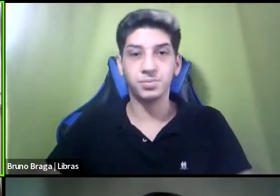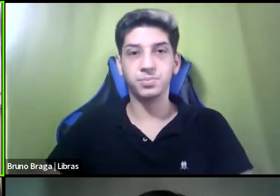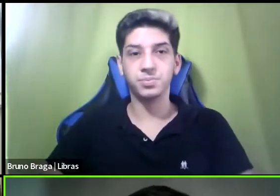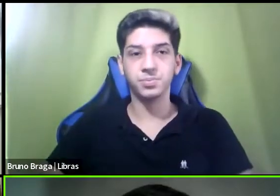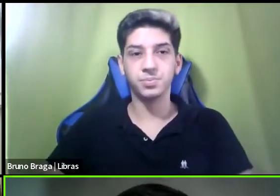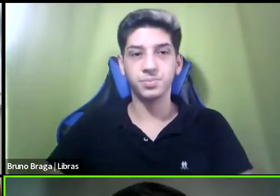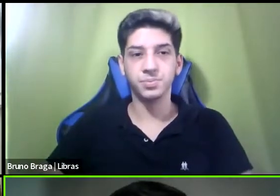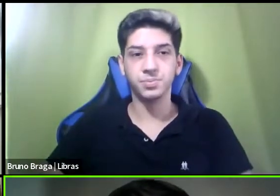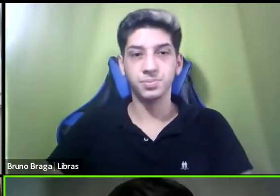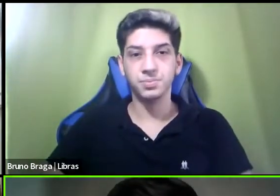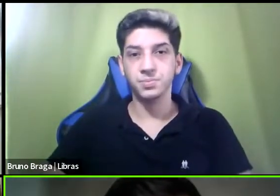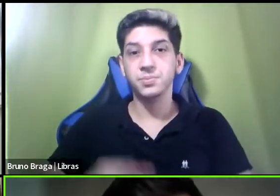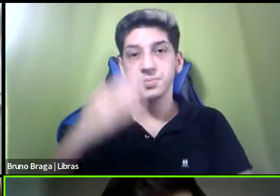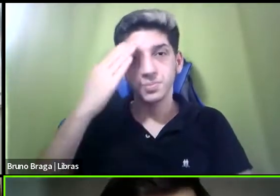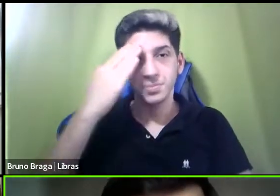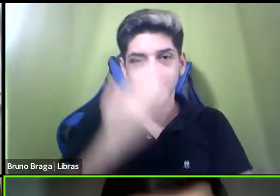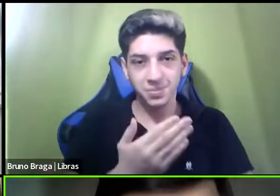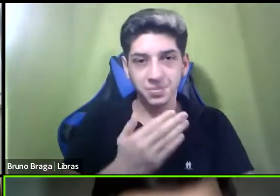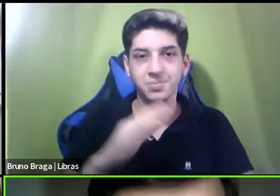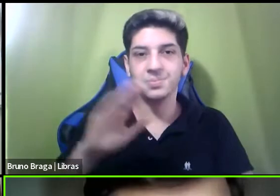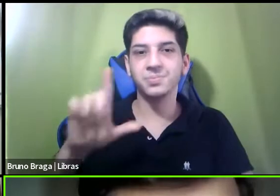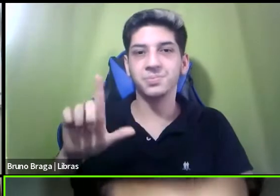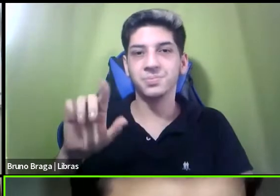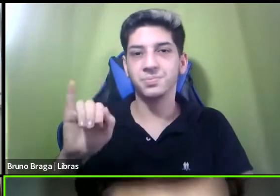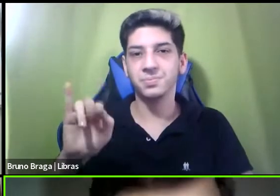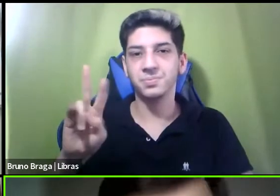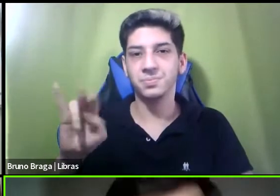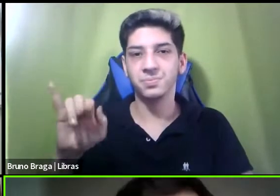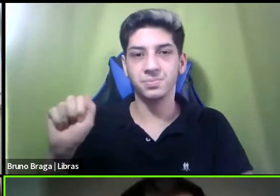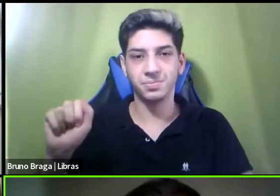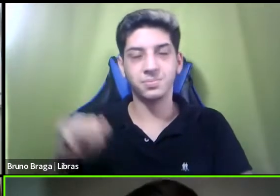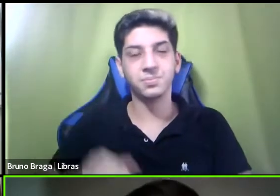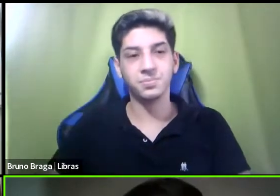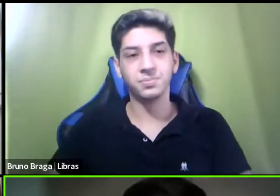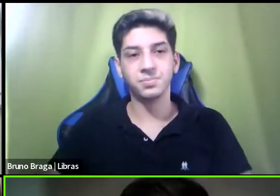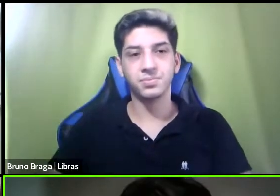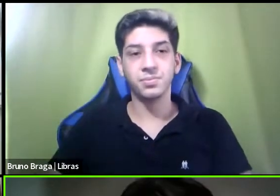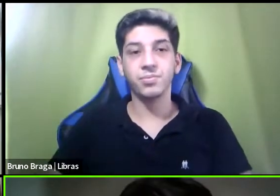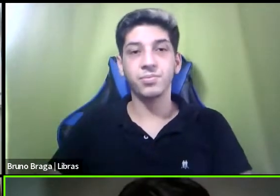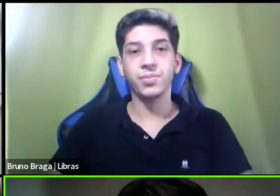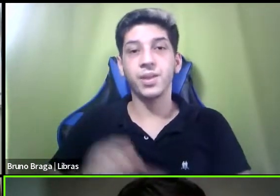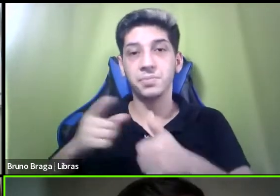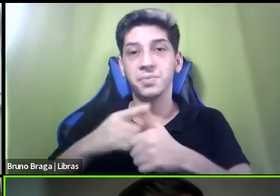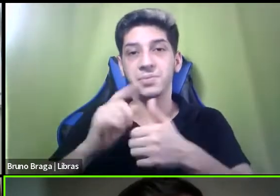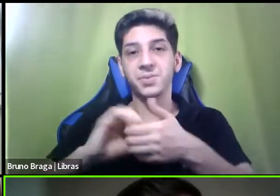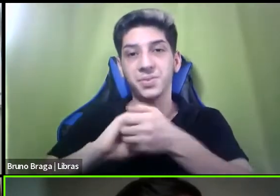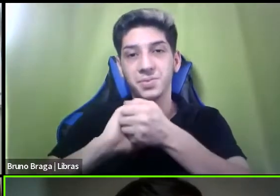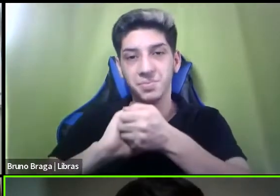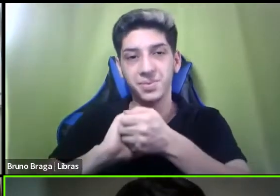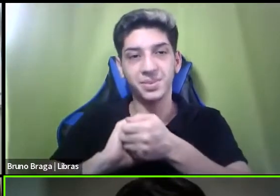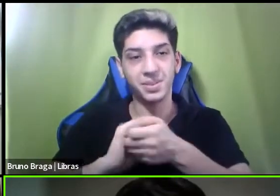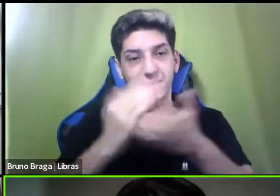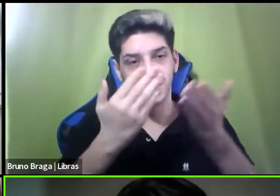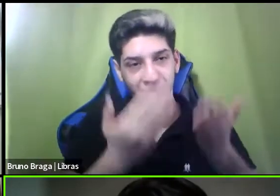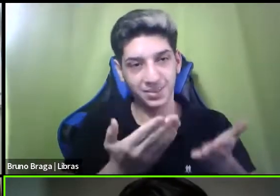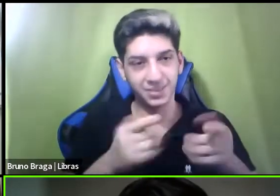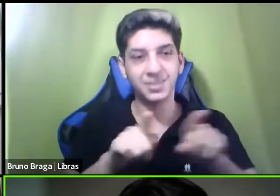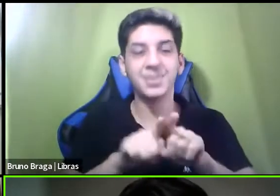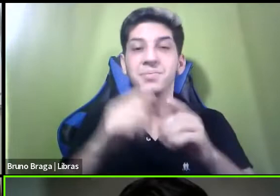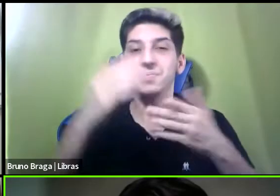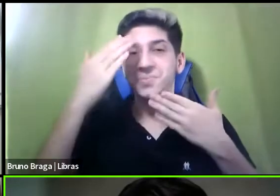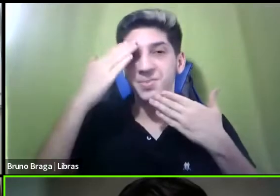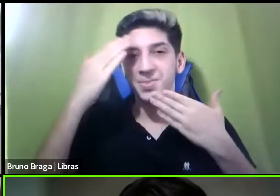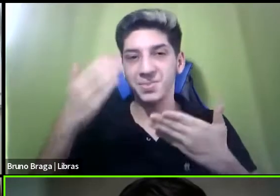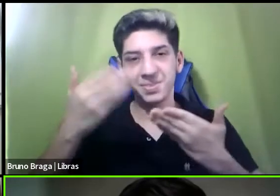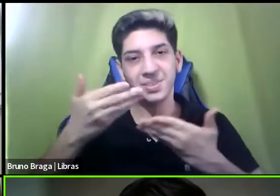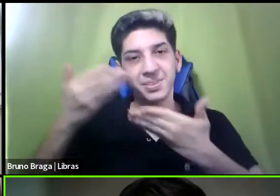obrigado Lívia primeiro só cumprimentando você agradecendo pelo